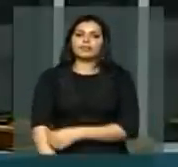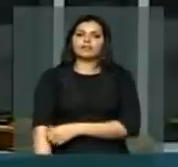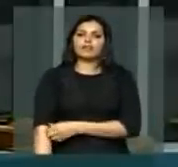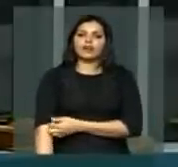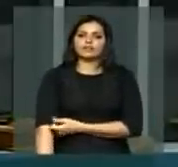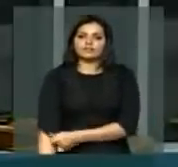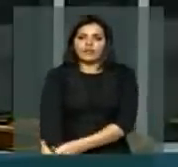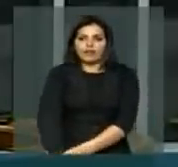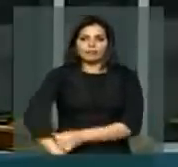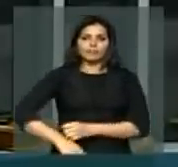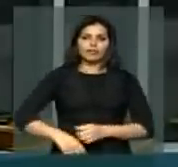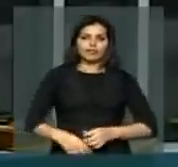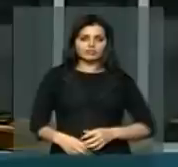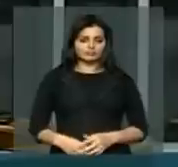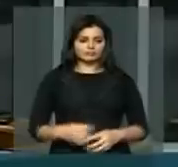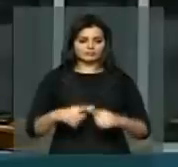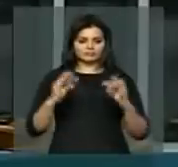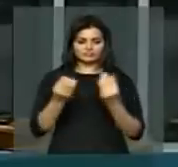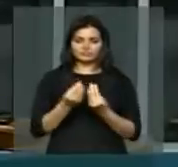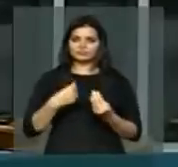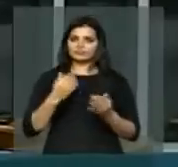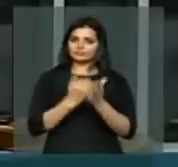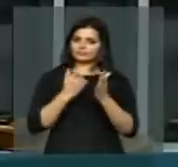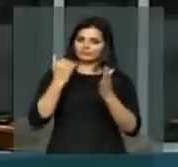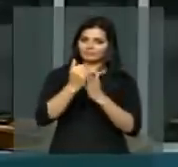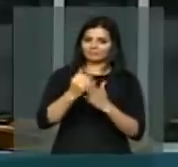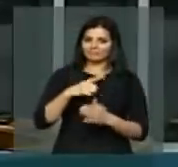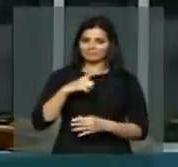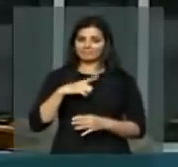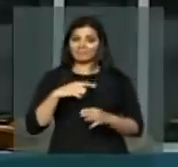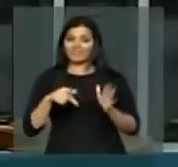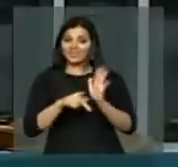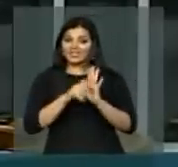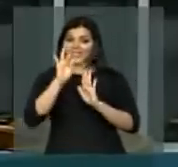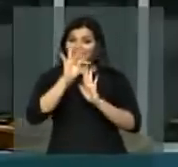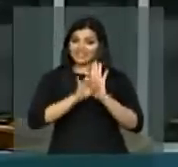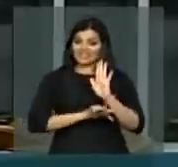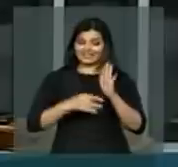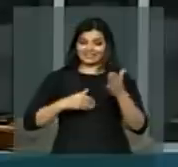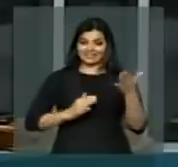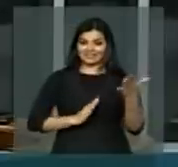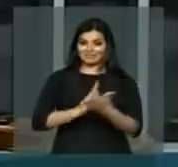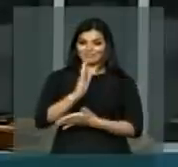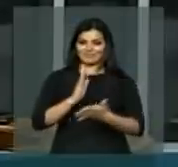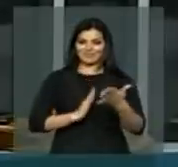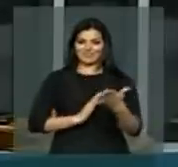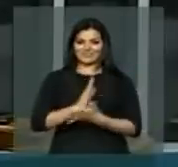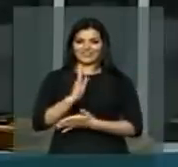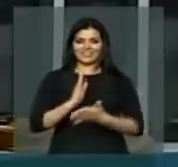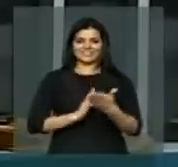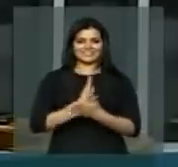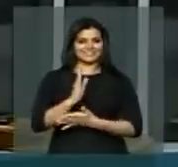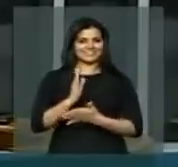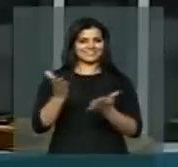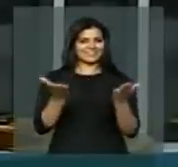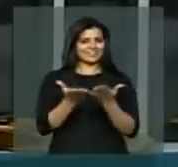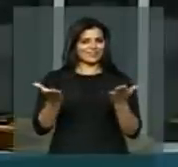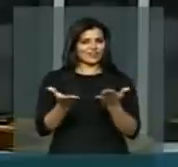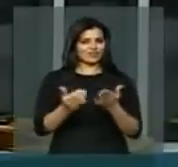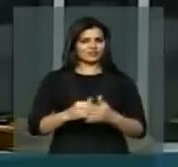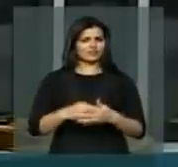Veja, V. Exª, o disparate. Se esse texto for aprovado da maneira que está, Sr. Presidente,